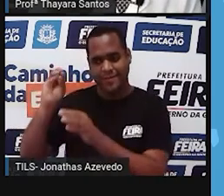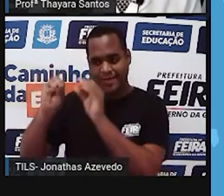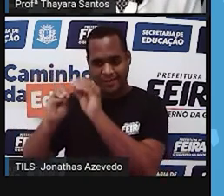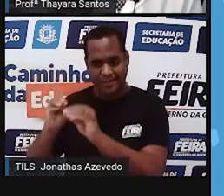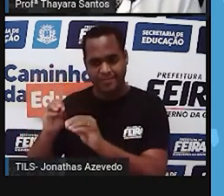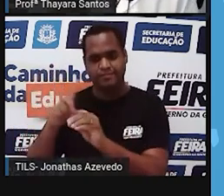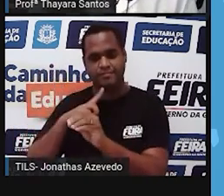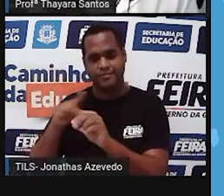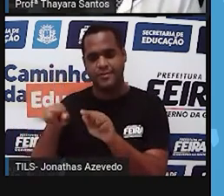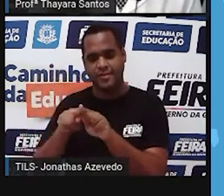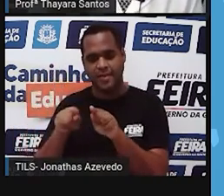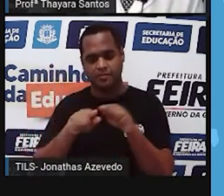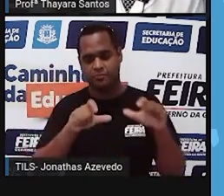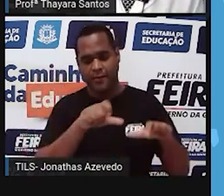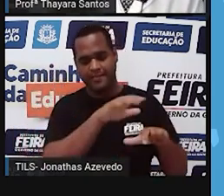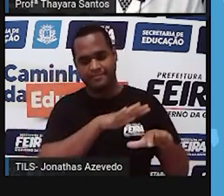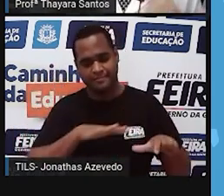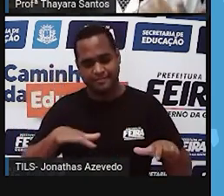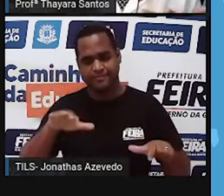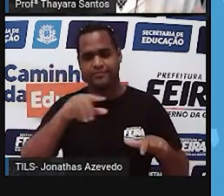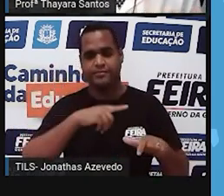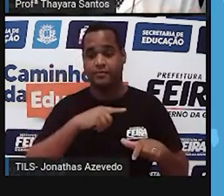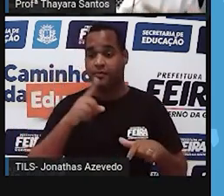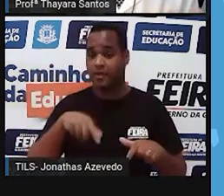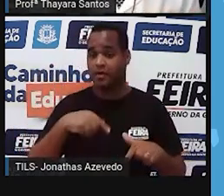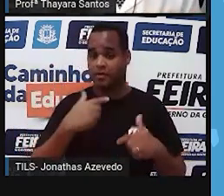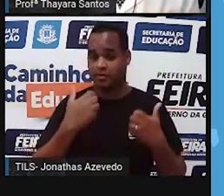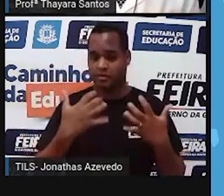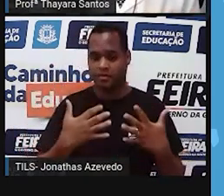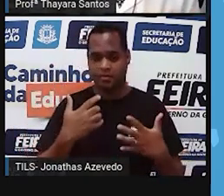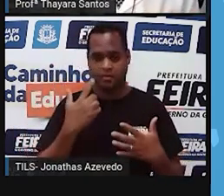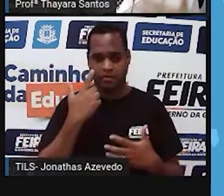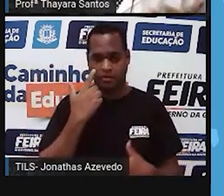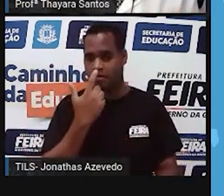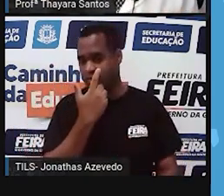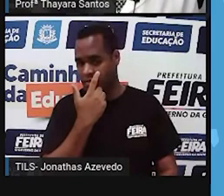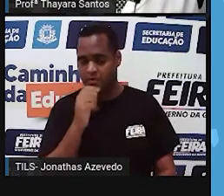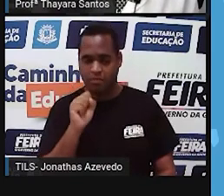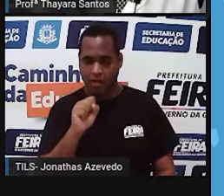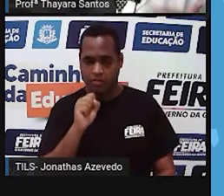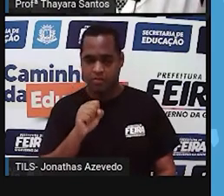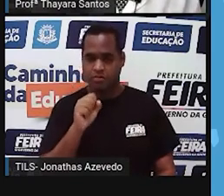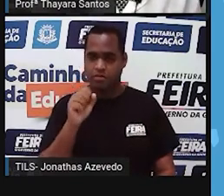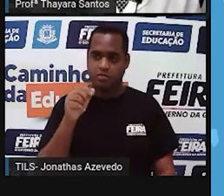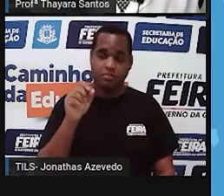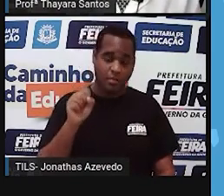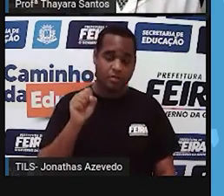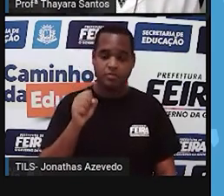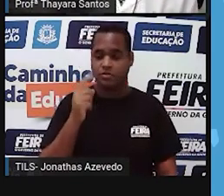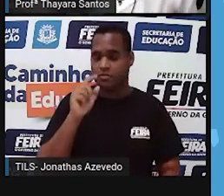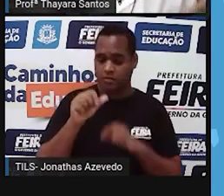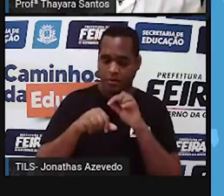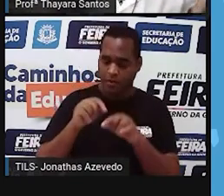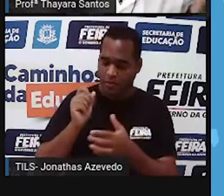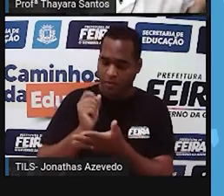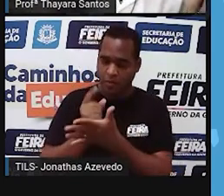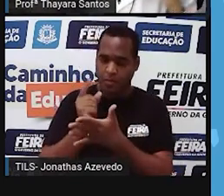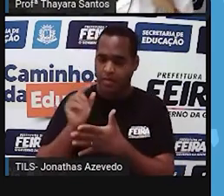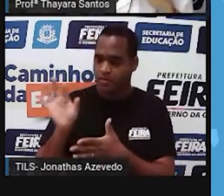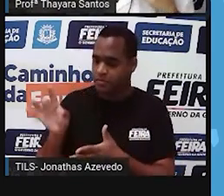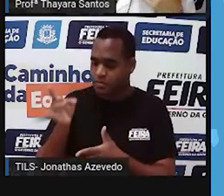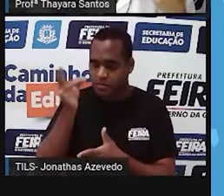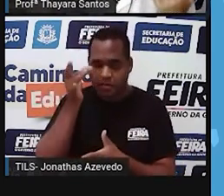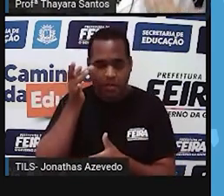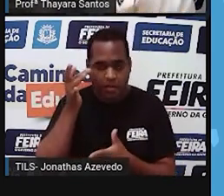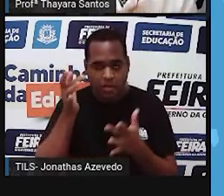a influência do ambiente. É aquele caso. Se eu quiser mudar a cor do meu olho, eu posso ficar com o olho verde? Posso. É só eu ir lá e comprar uma lente